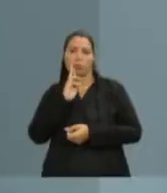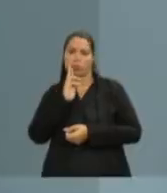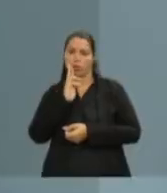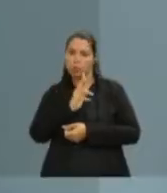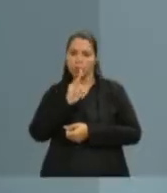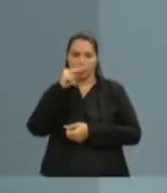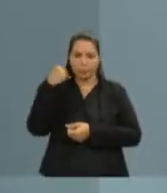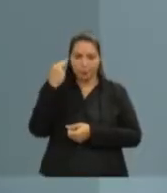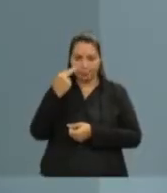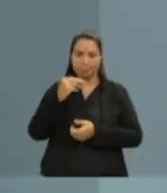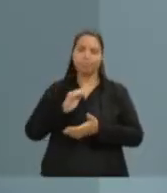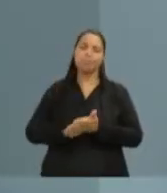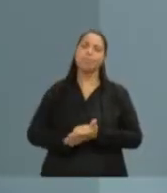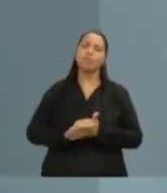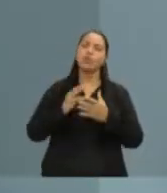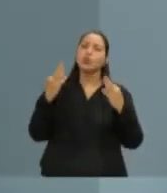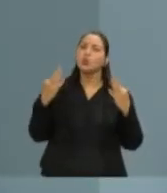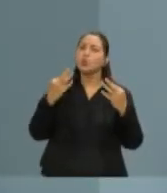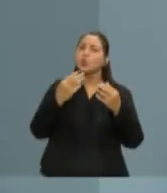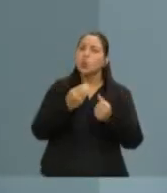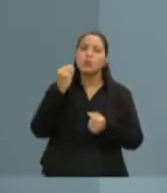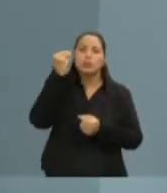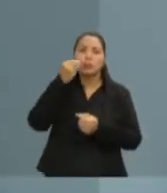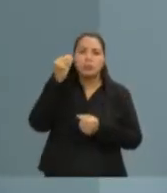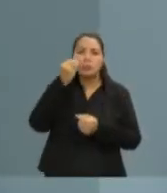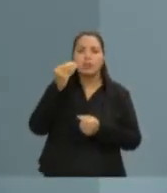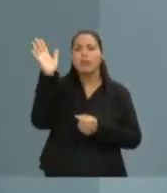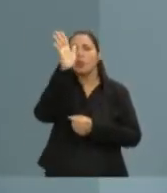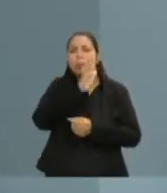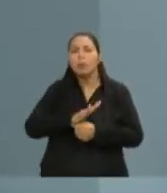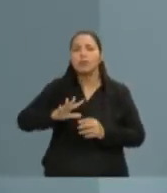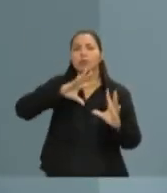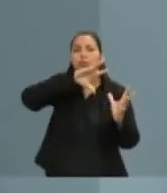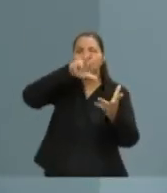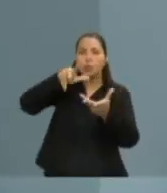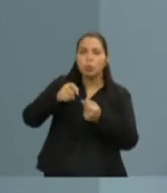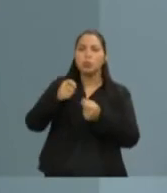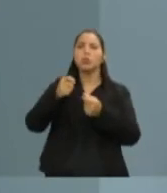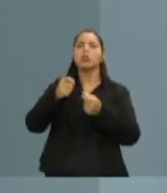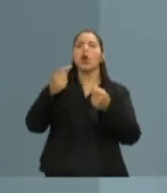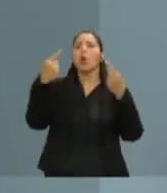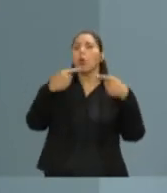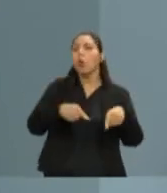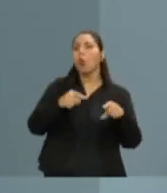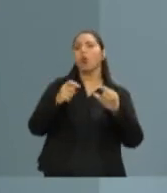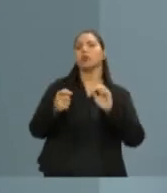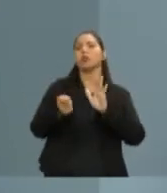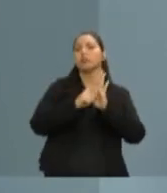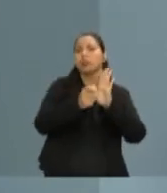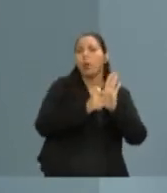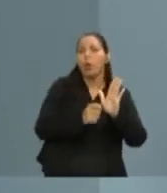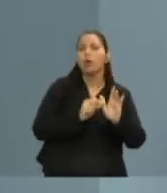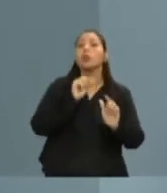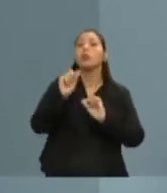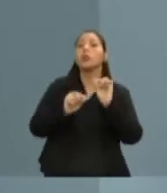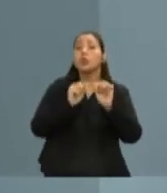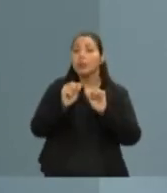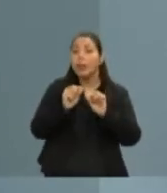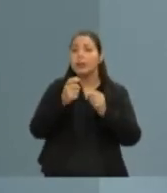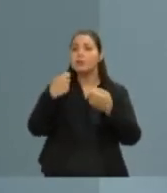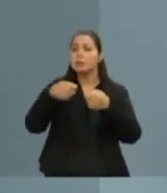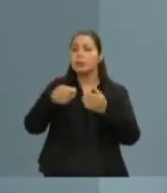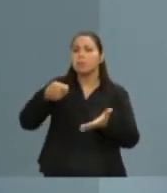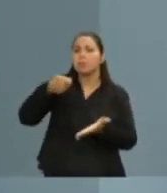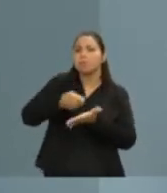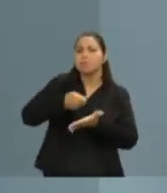Todas as experiências exitosas no Brasil e no mundo em relação ao combate ao tráfico de drogas conjugaram duas coisas, repressão e